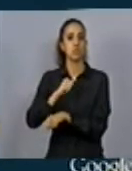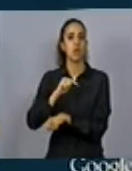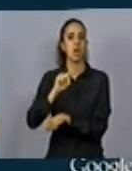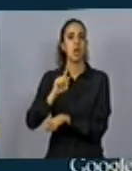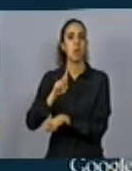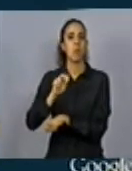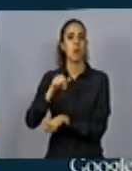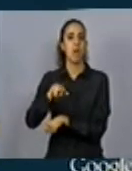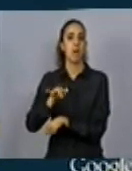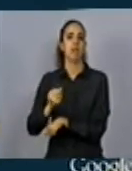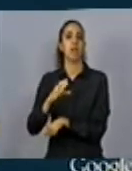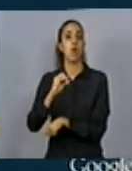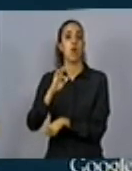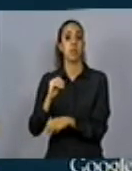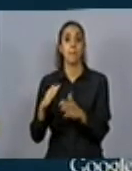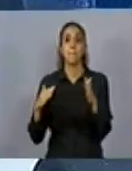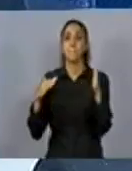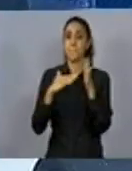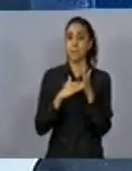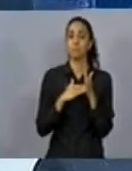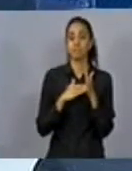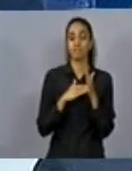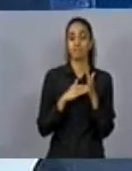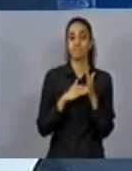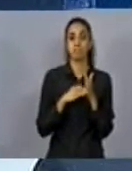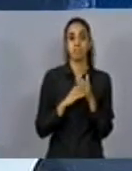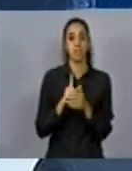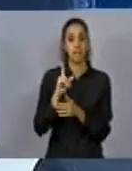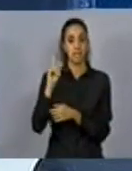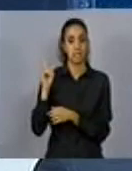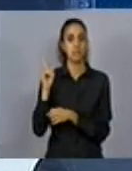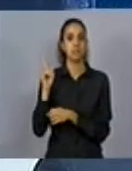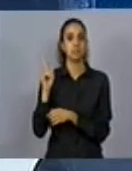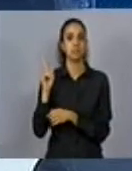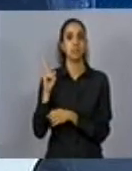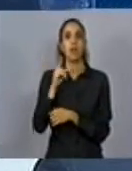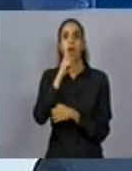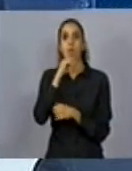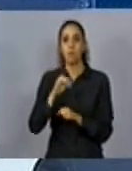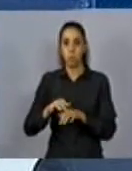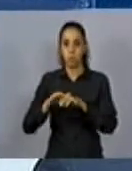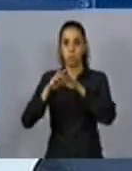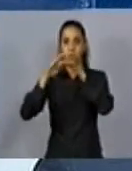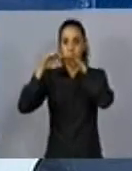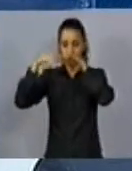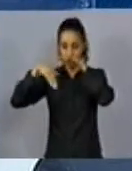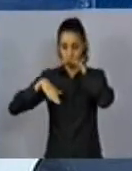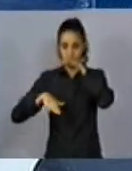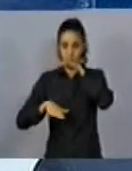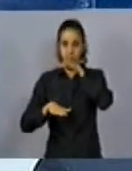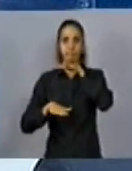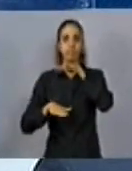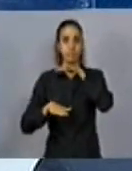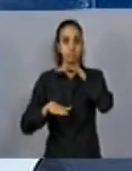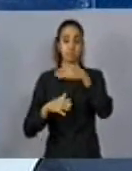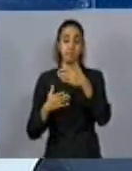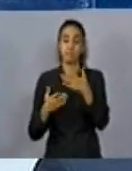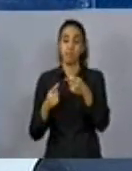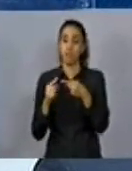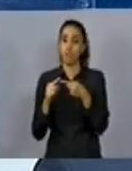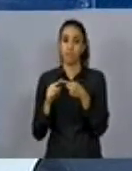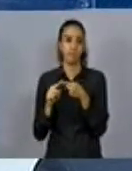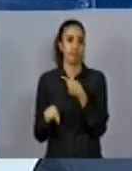atingiu a cota máxima maximoro e esse trecho ficou embaixo d'água. Então, vejam aí a incoerência